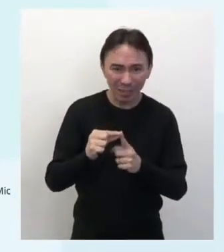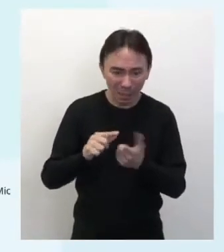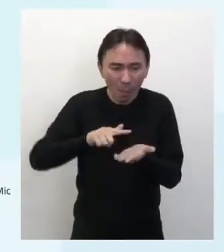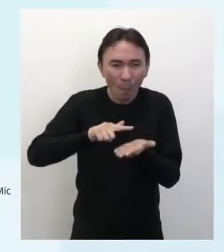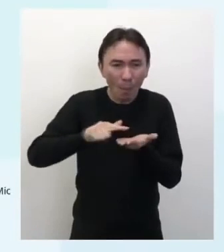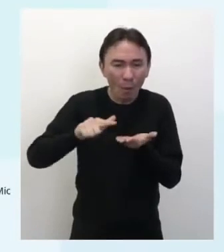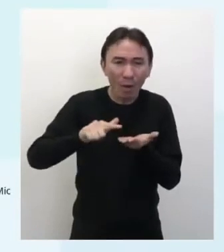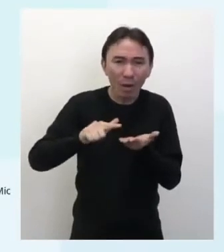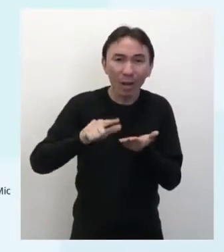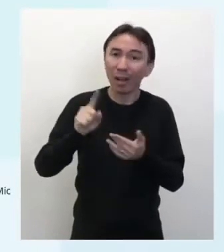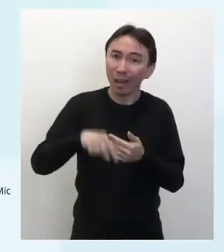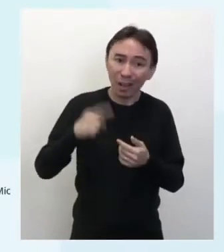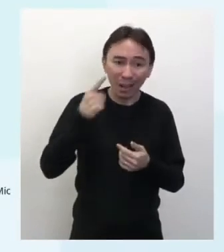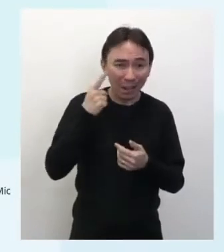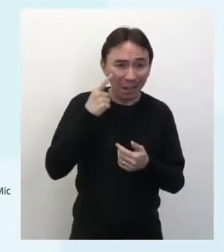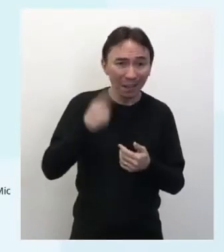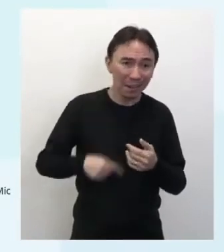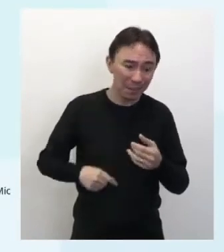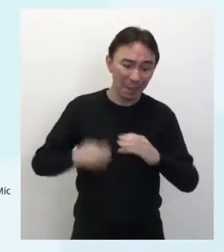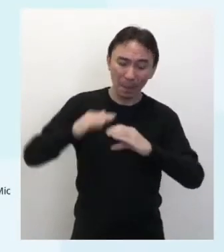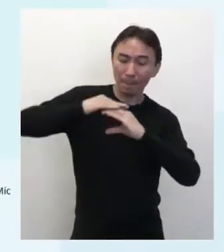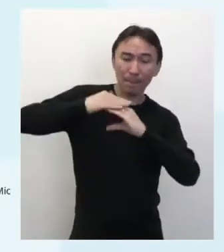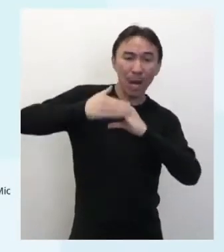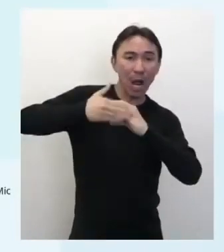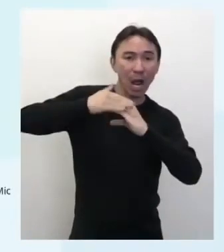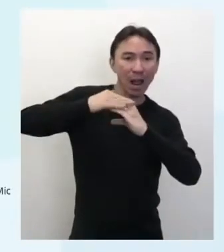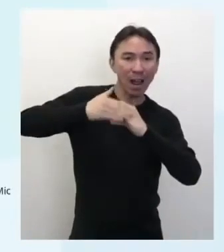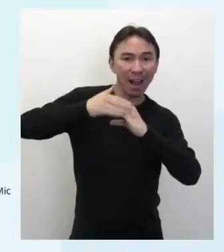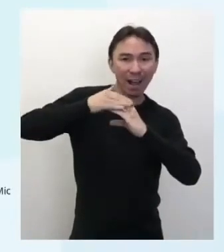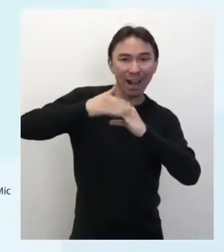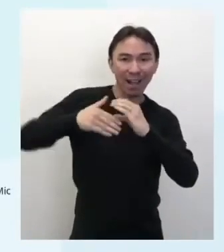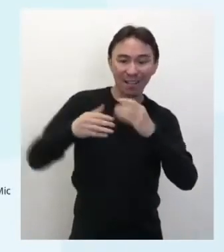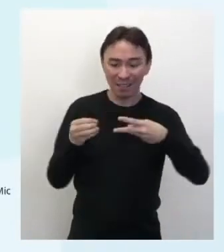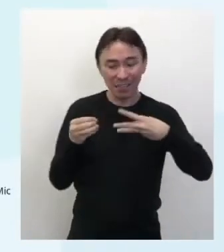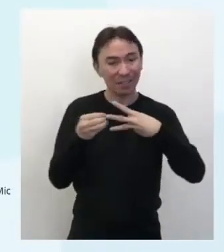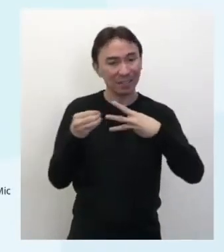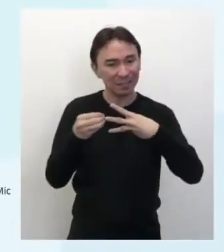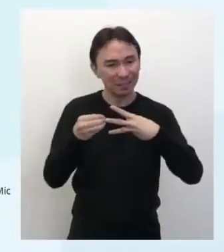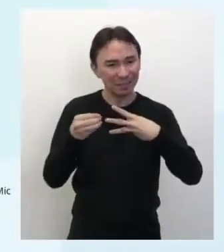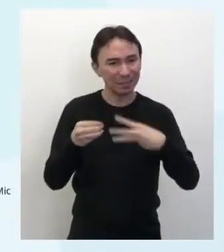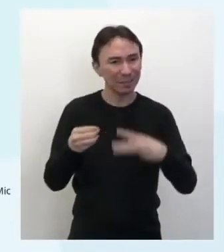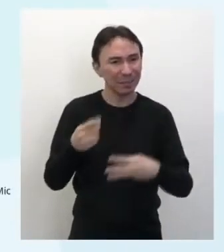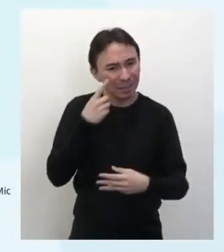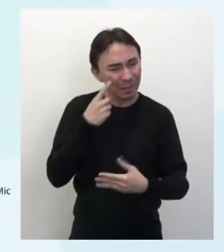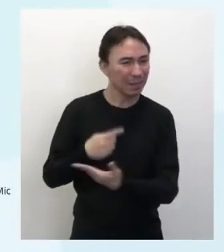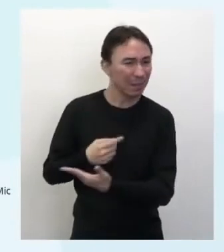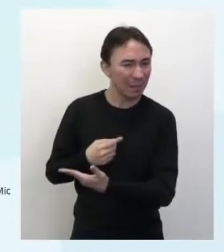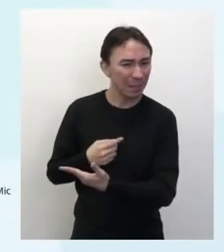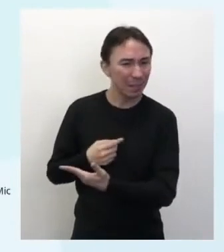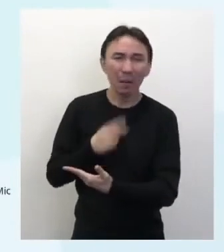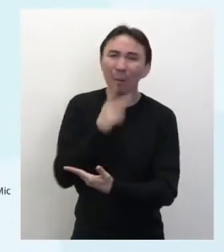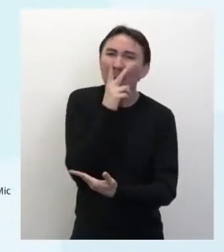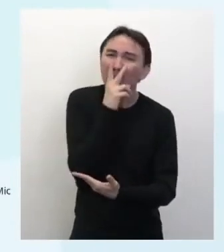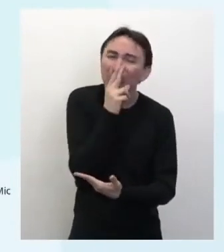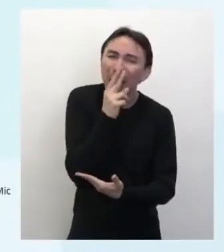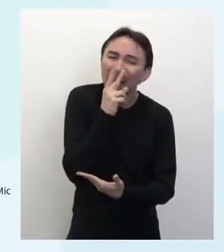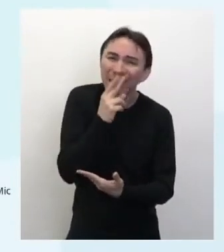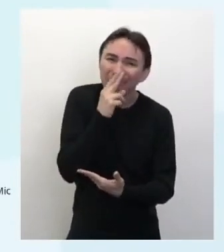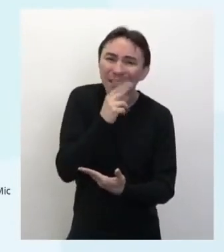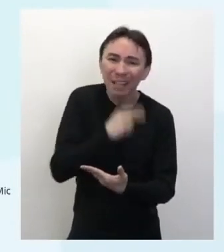vegetal. Mas aí ele chegou à conclusão que pareciam celas, né? Onde viviam os monges, tá?